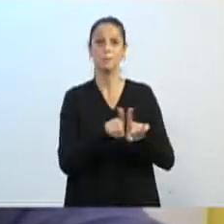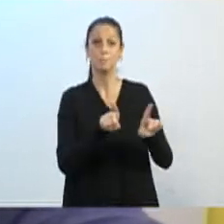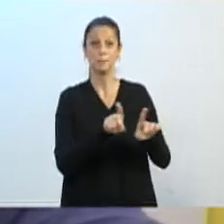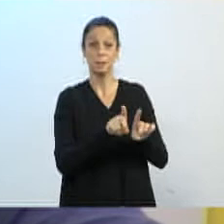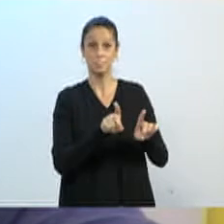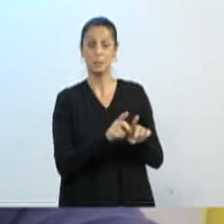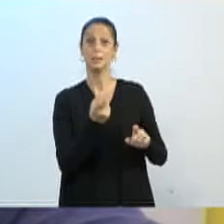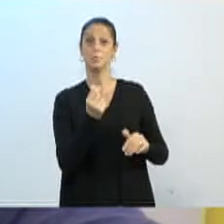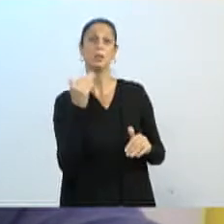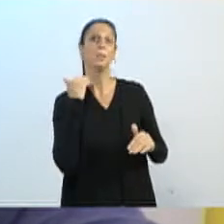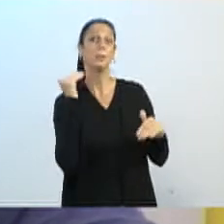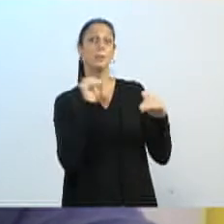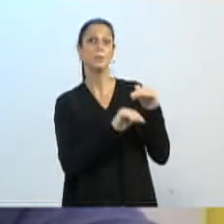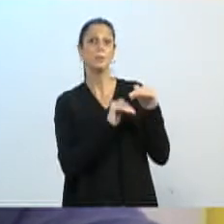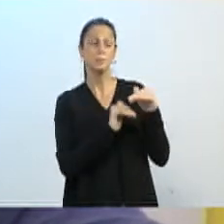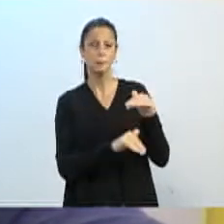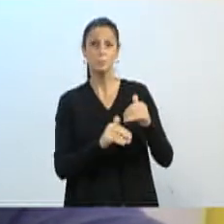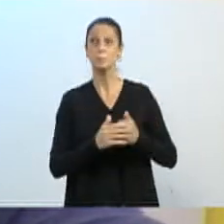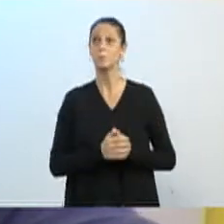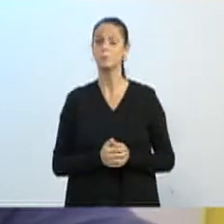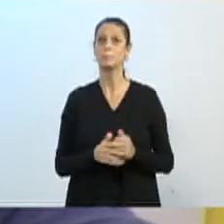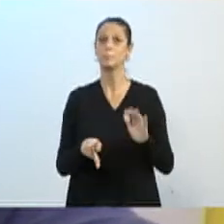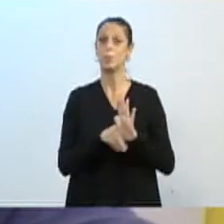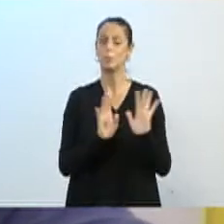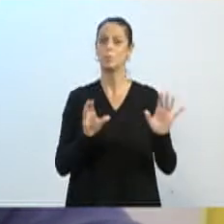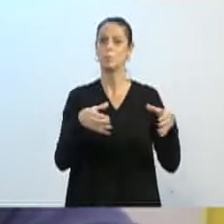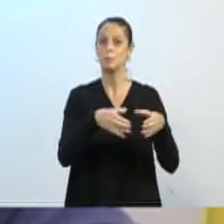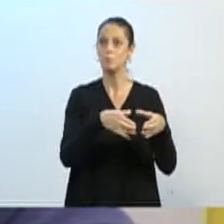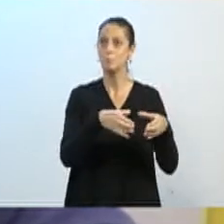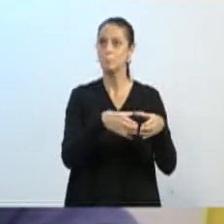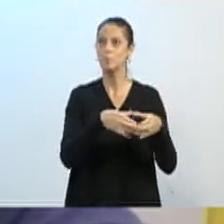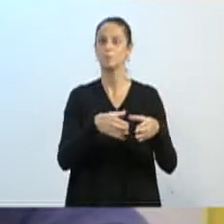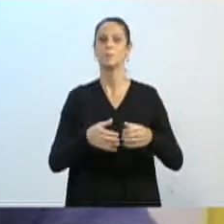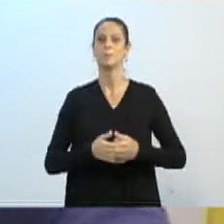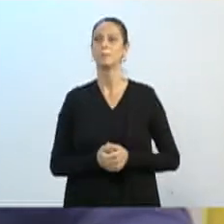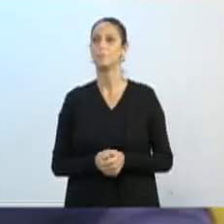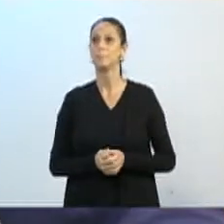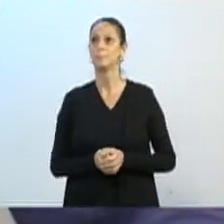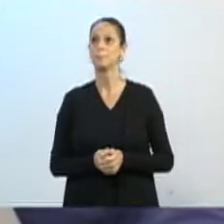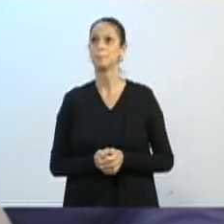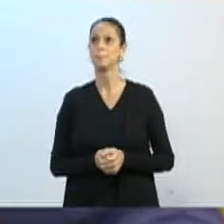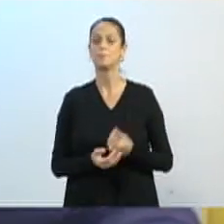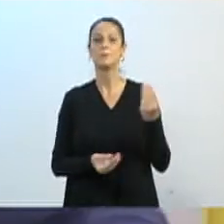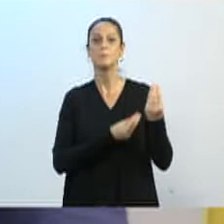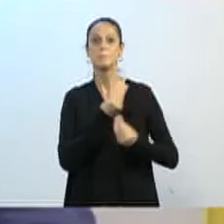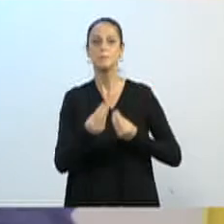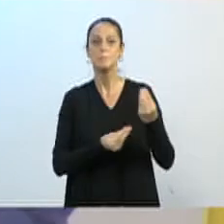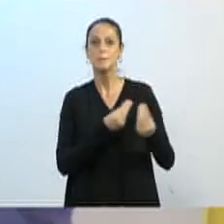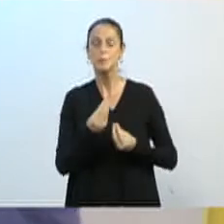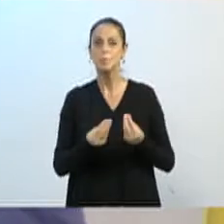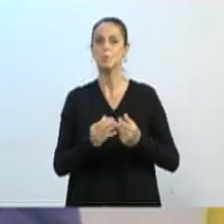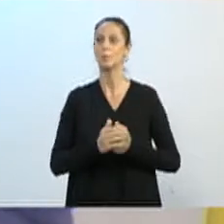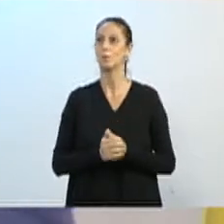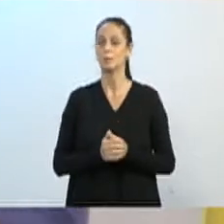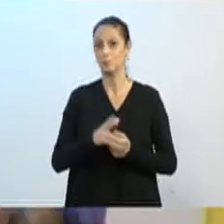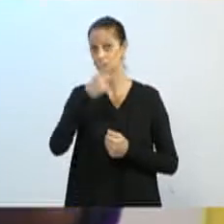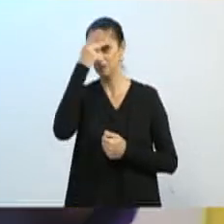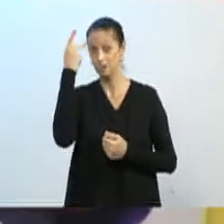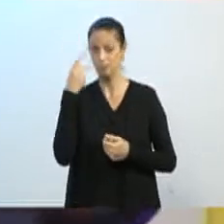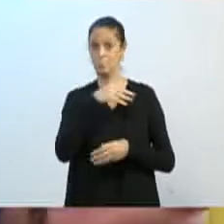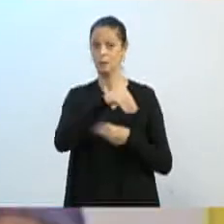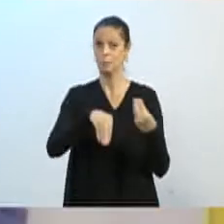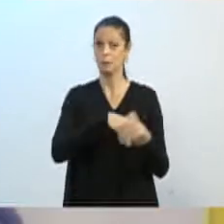gerenciada pela comissão, a formação da comissão, a condição dos lindeiros e por aí adiante. Quero